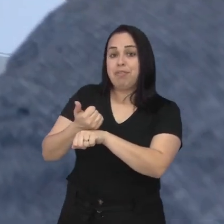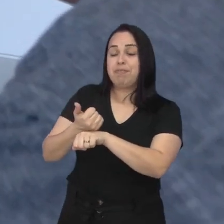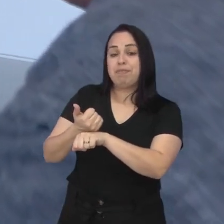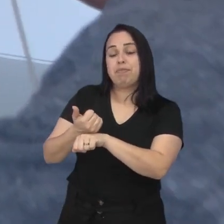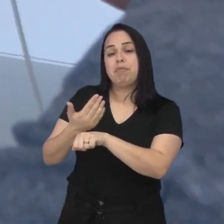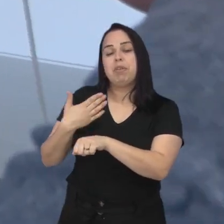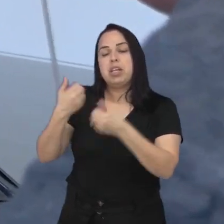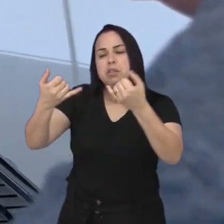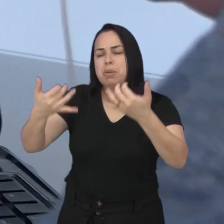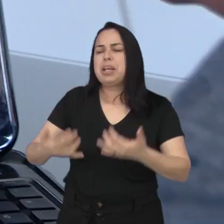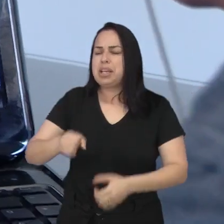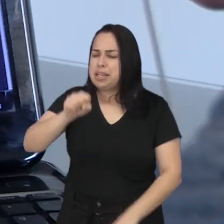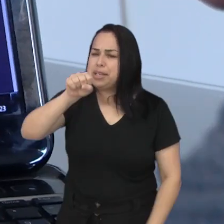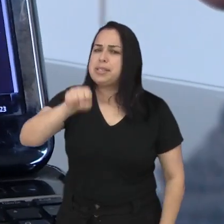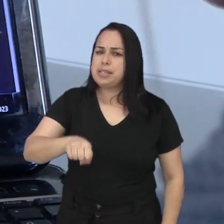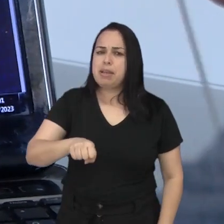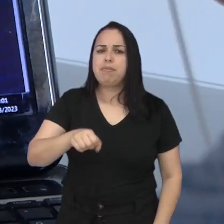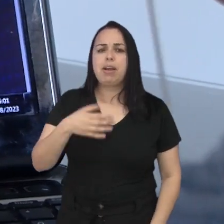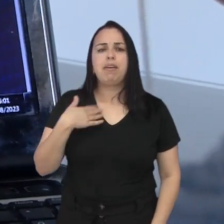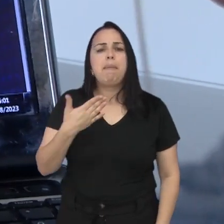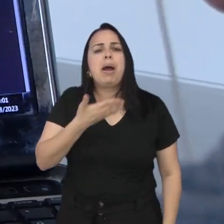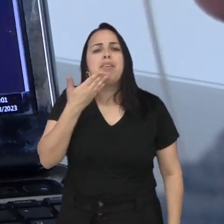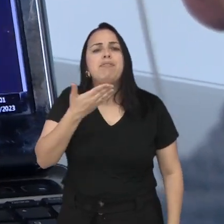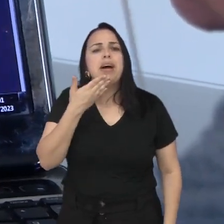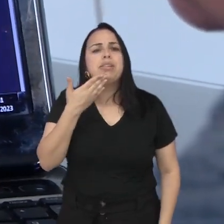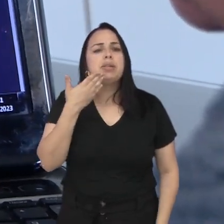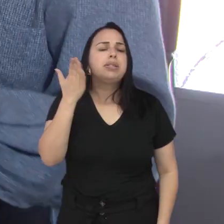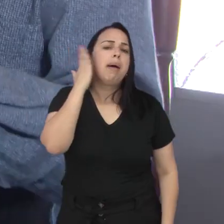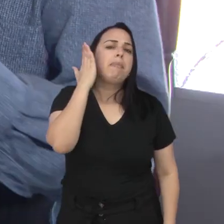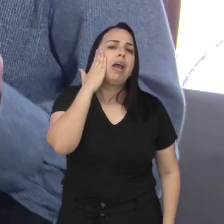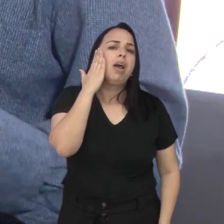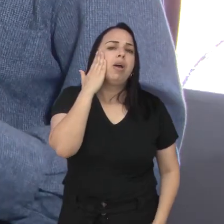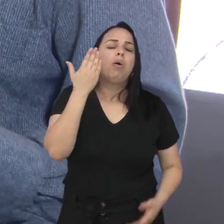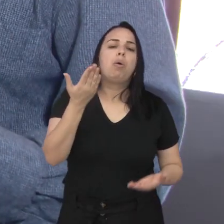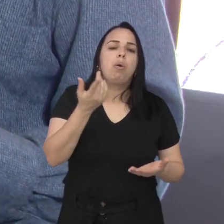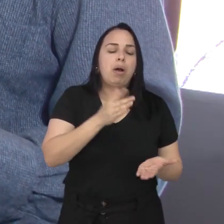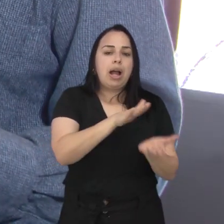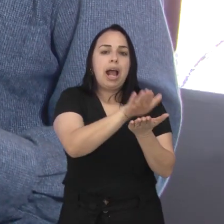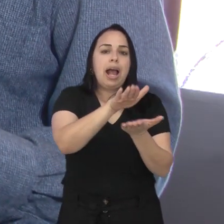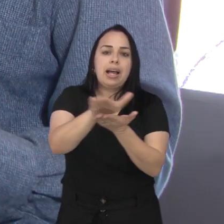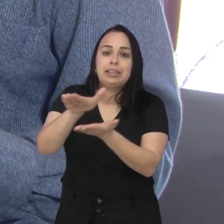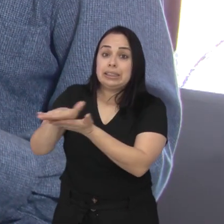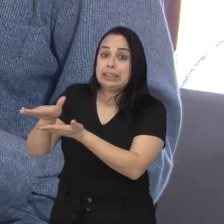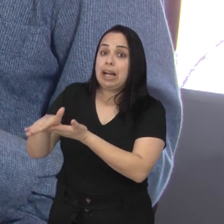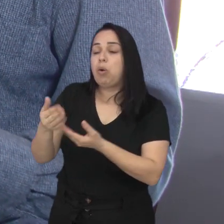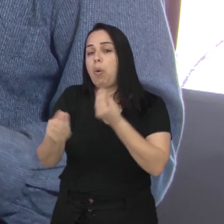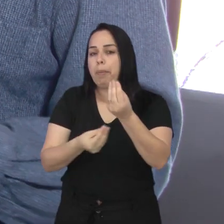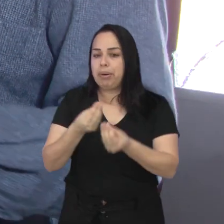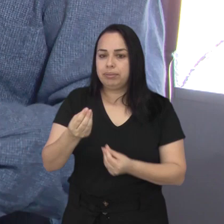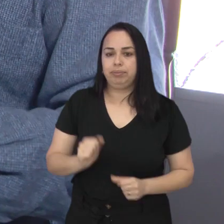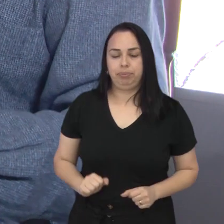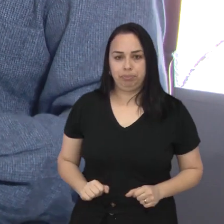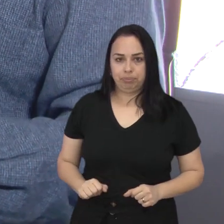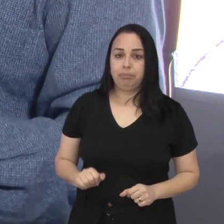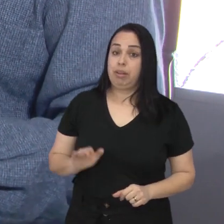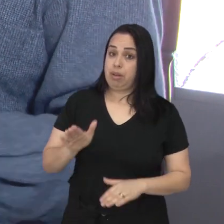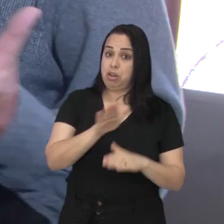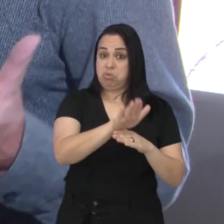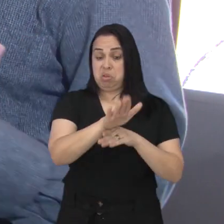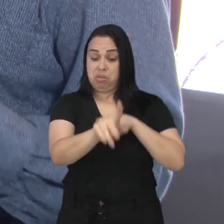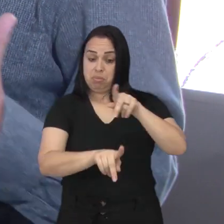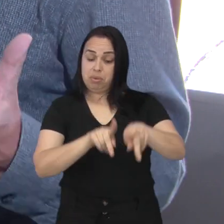será mais fácil acompanhar o caminho do dinheiro. Isso aí, indiretamente, ele vai também estar